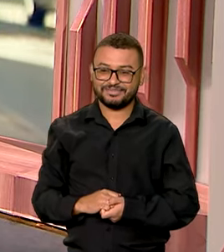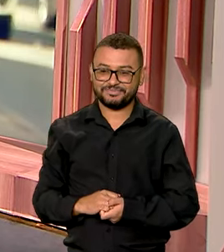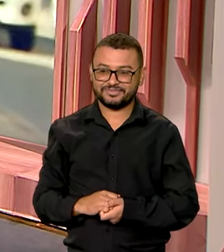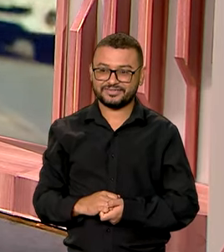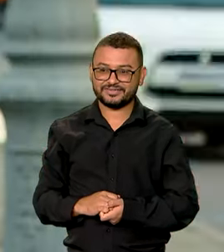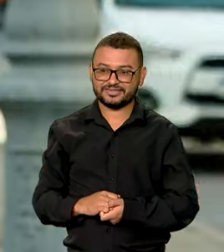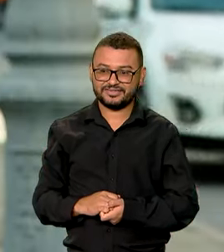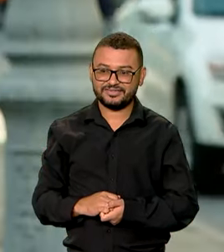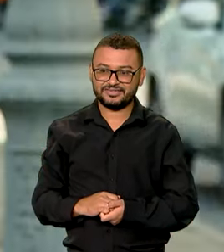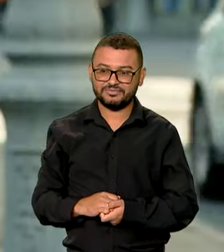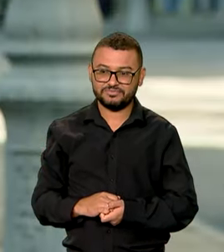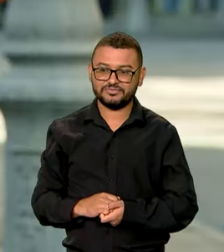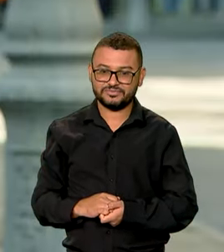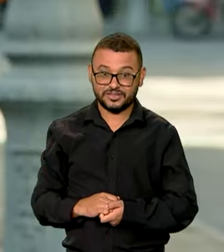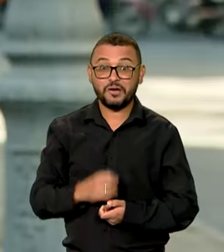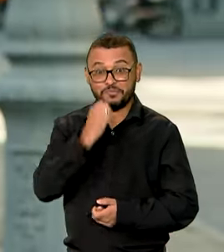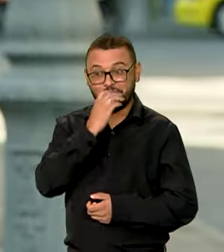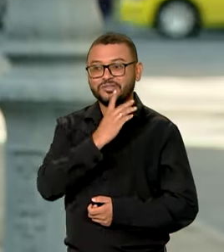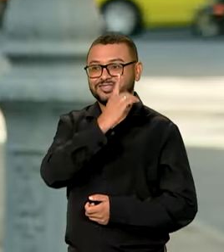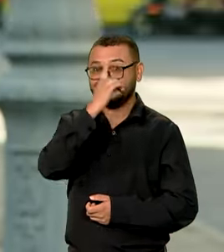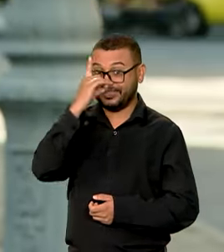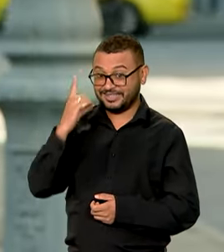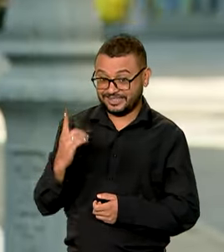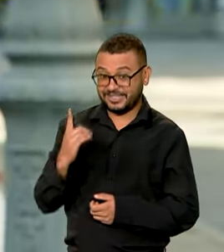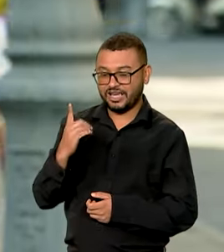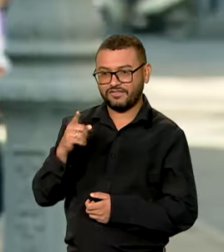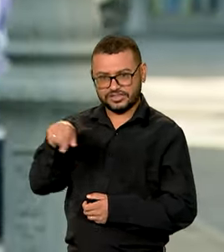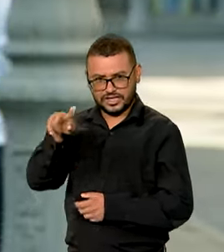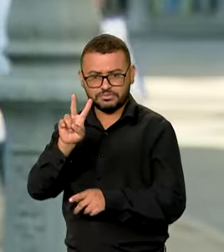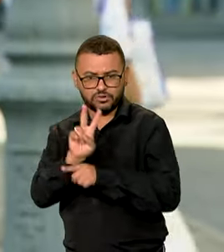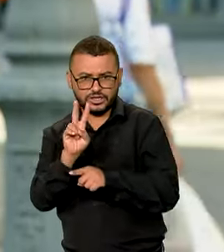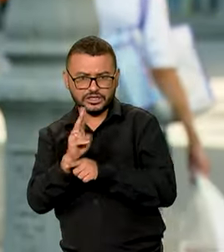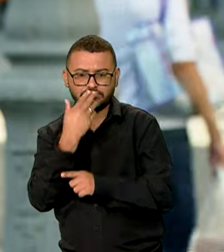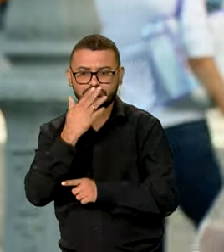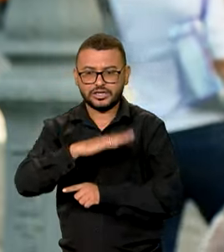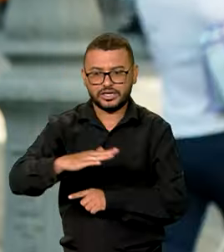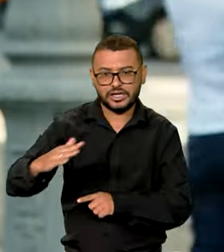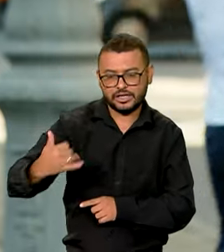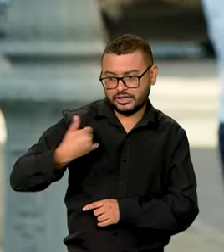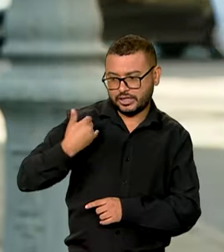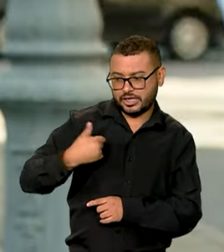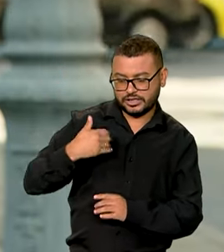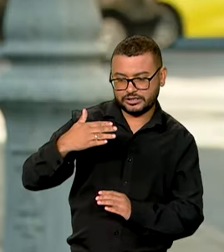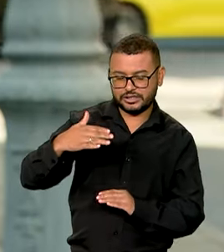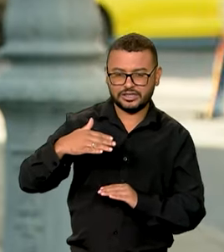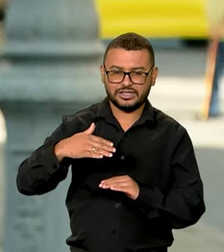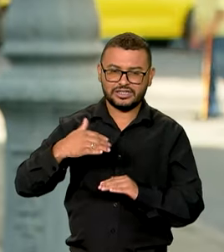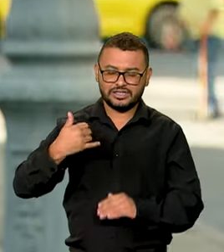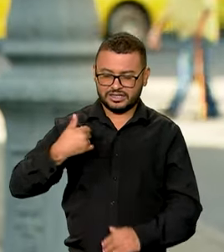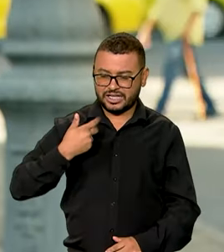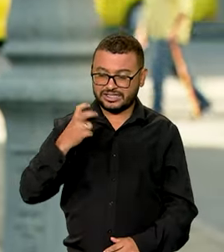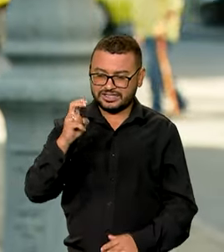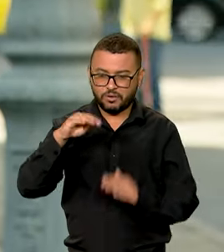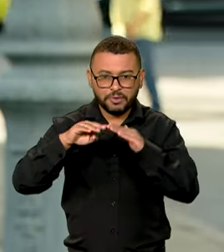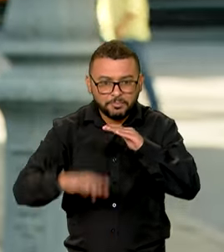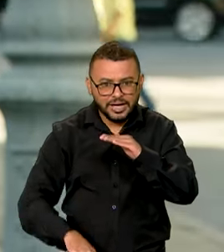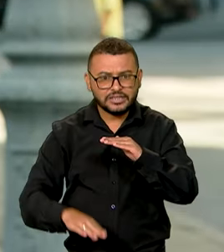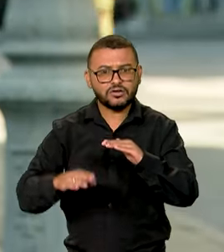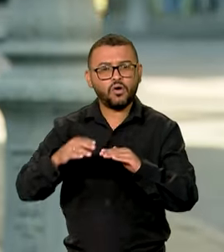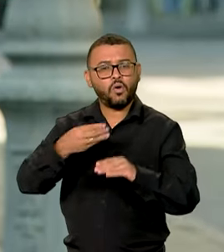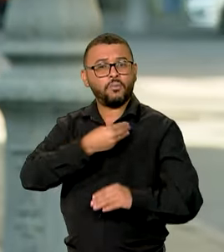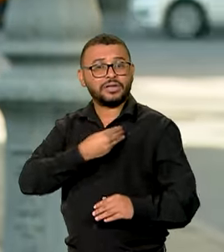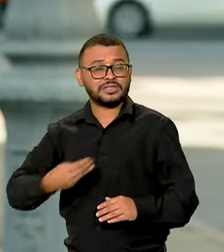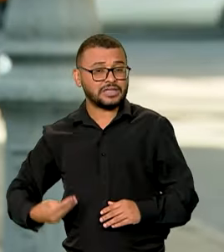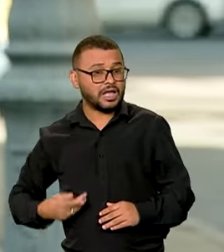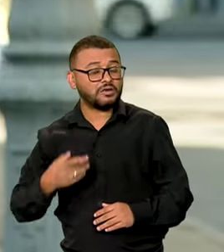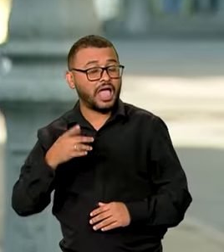Bom dia, Vanessa. Bom dia a todos. Além da proteção individual das crianças menores de 5 anos, o objetivo da campanha do Ministério